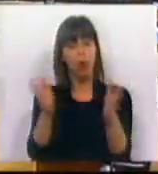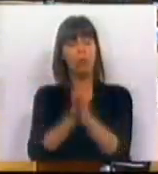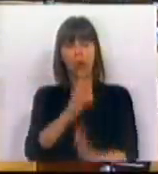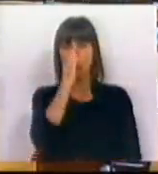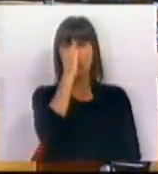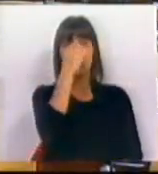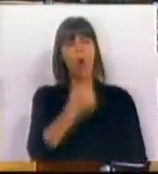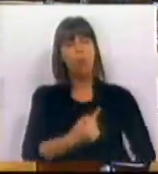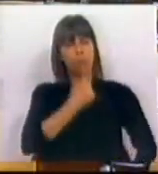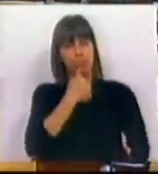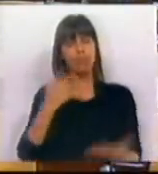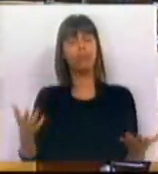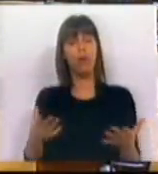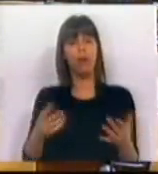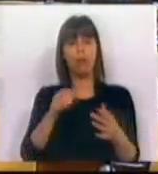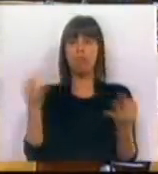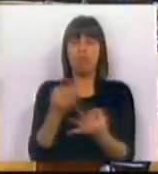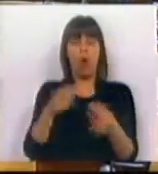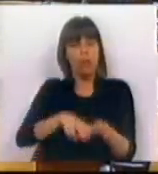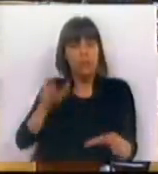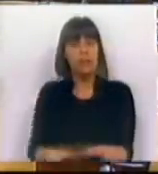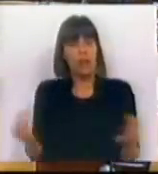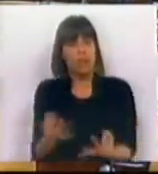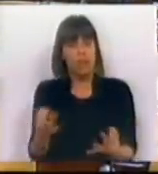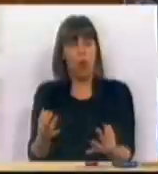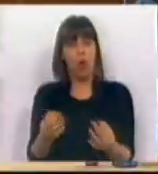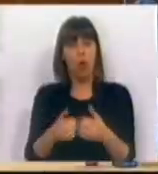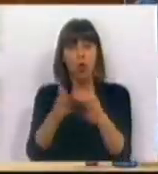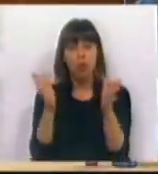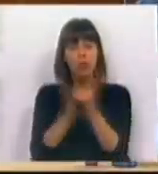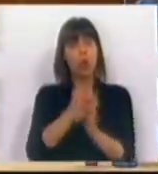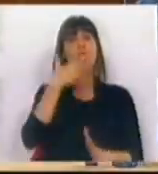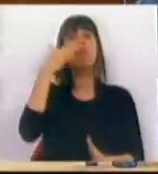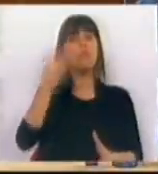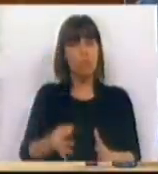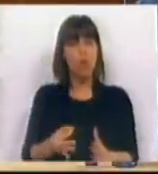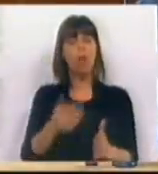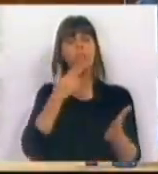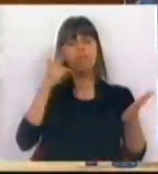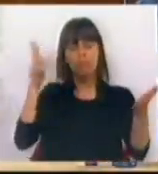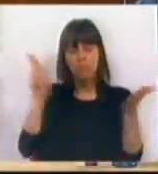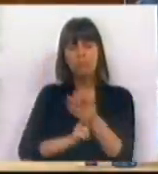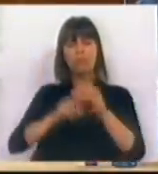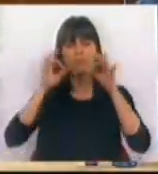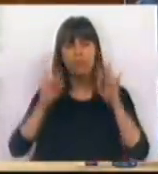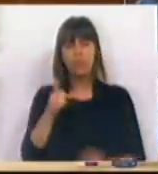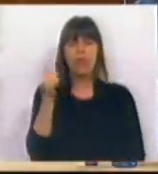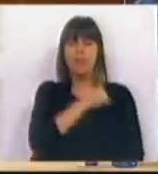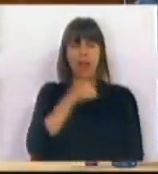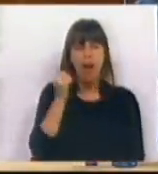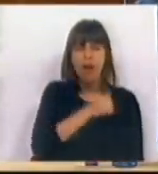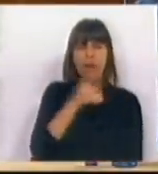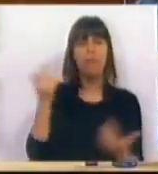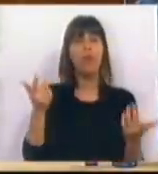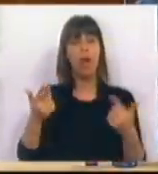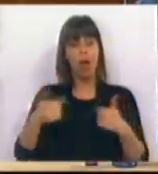se esforçaram muito para que isso fosse possível. Todos eles passaram realmente por muitos sacrifícios